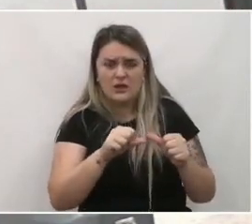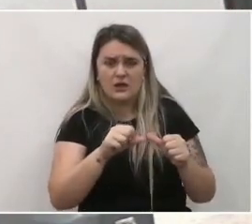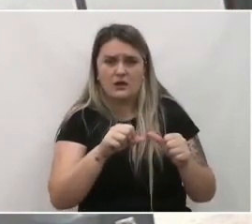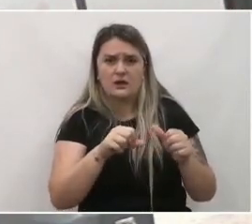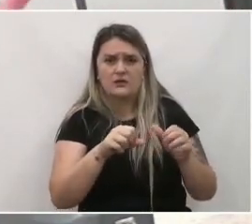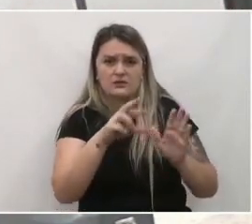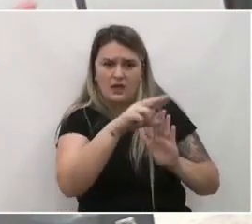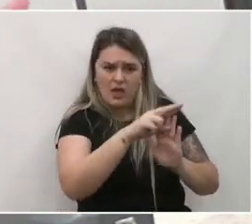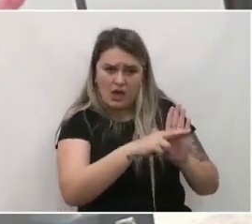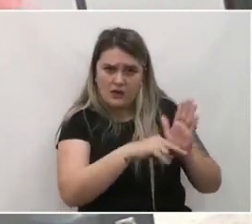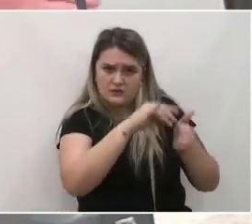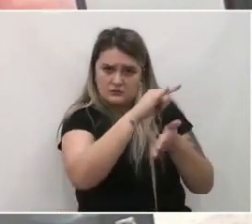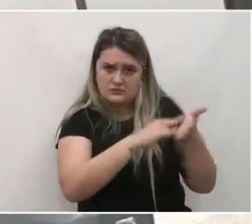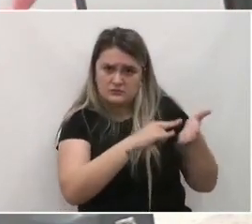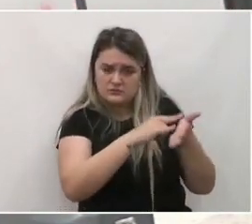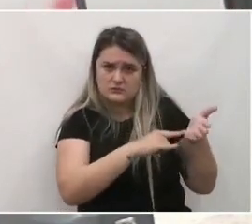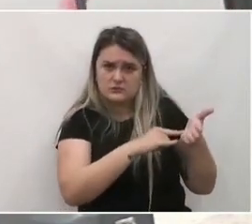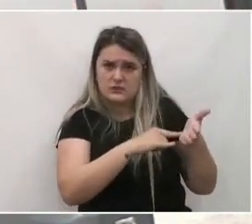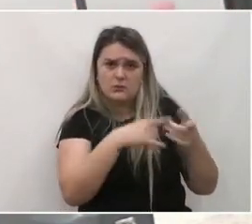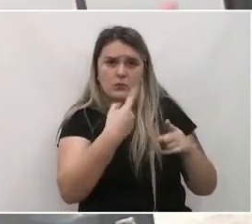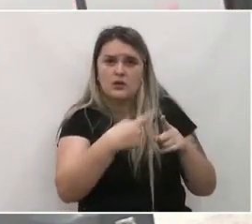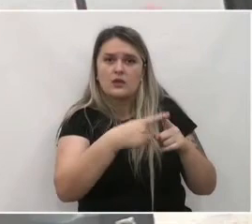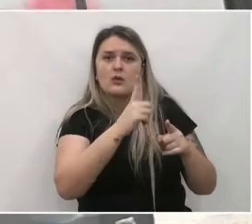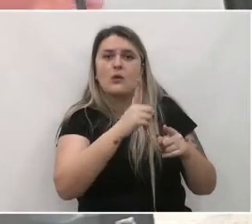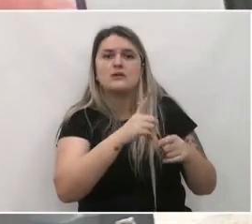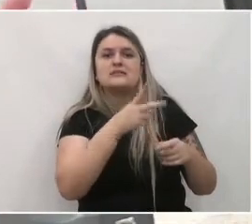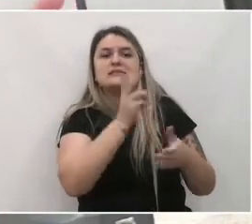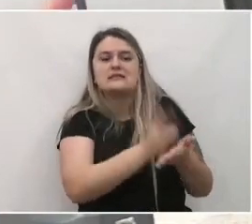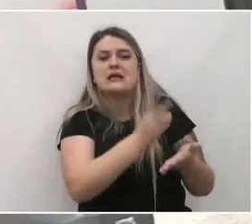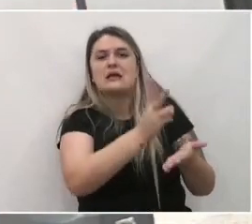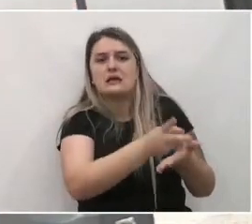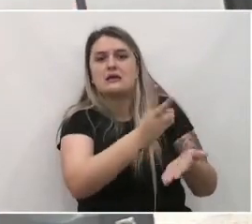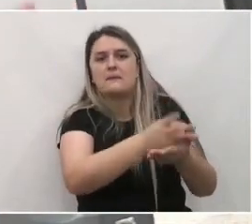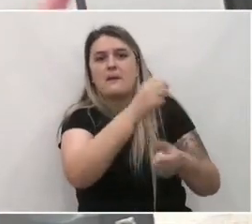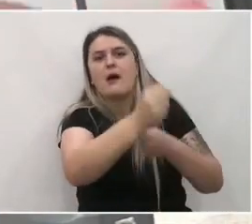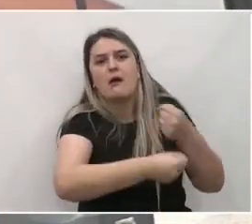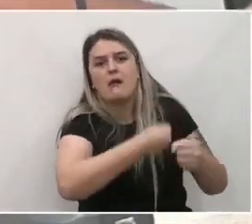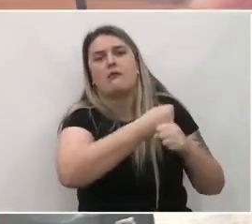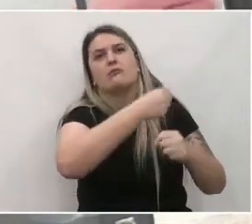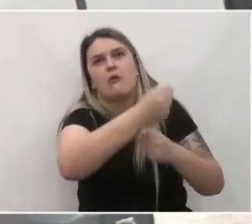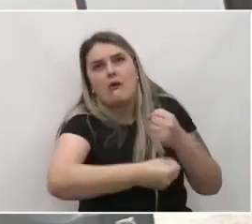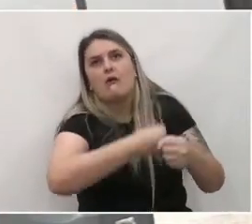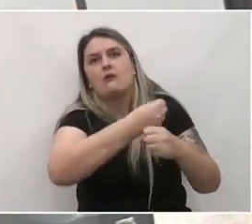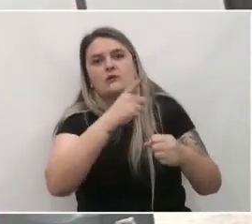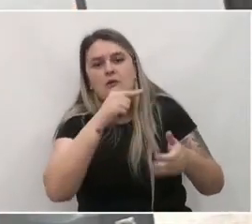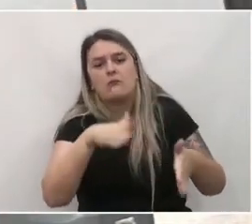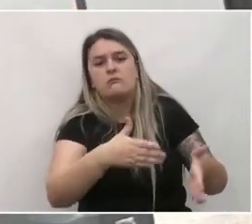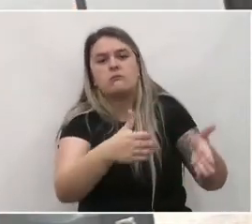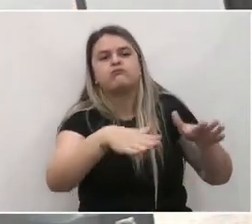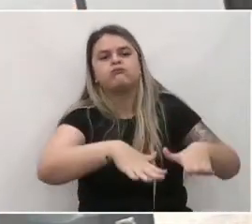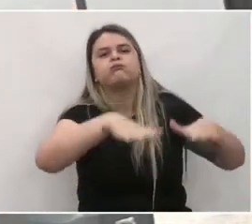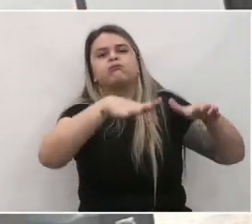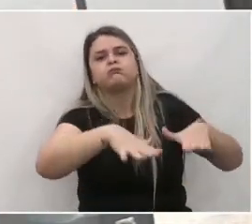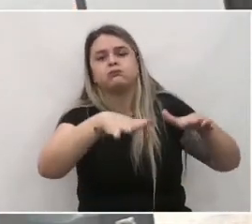Tipo assim, ele não é periódico. Todo ano ele tem cheia.